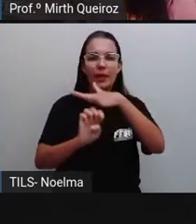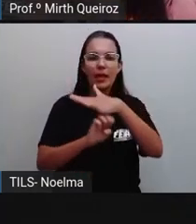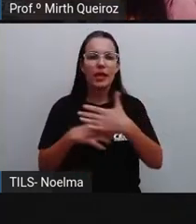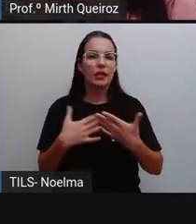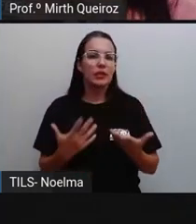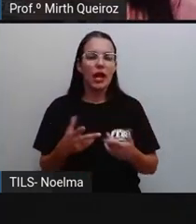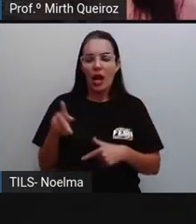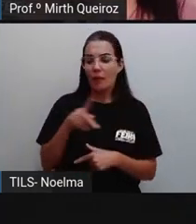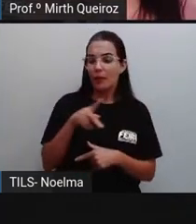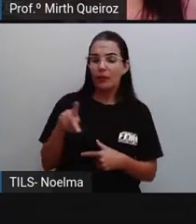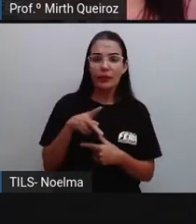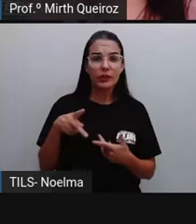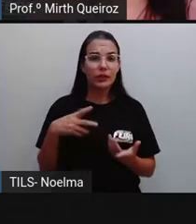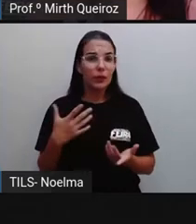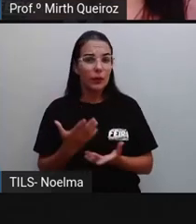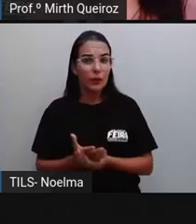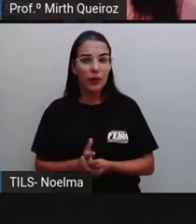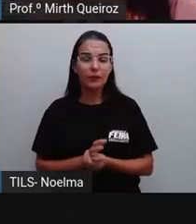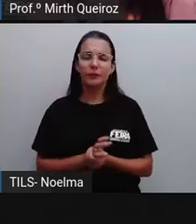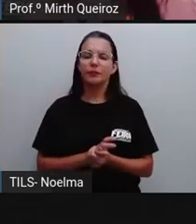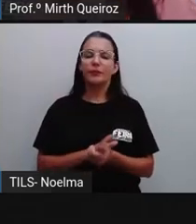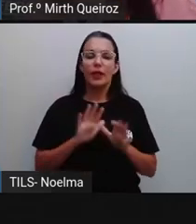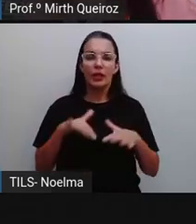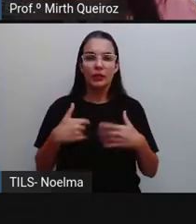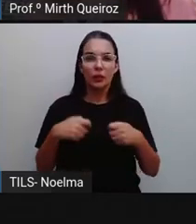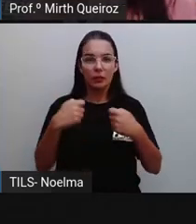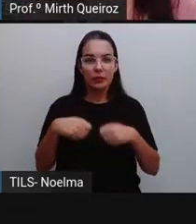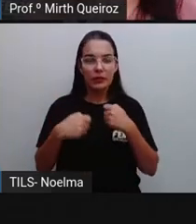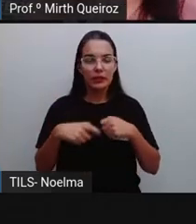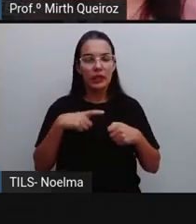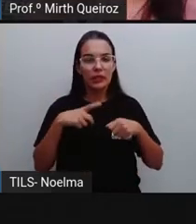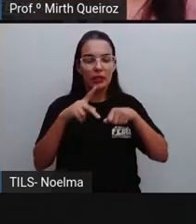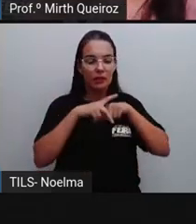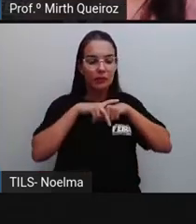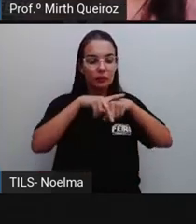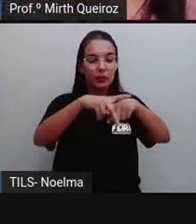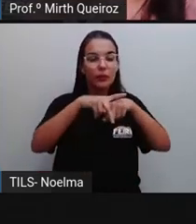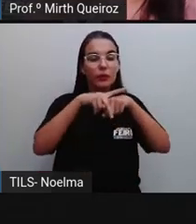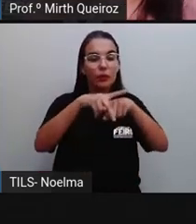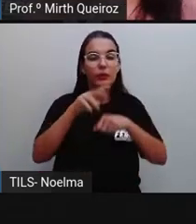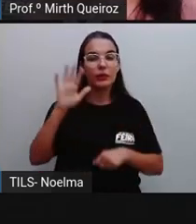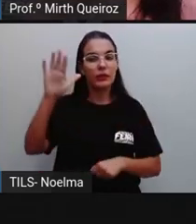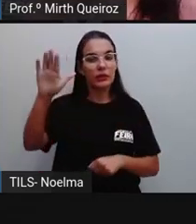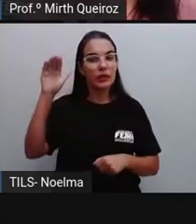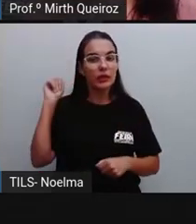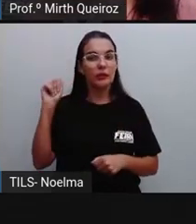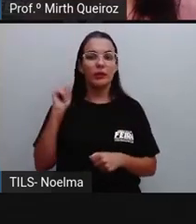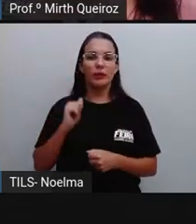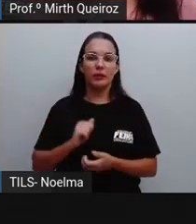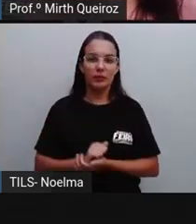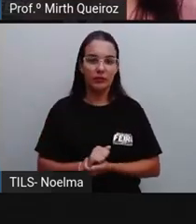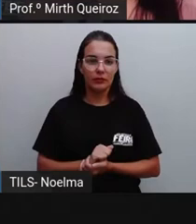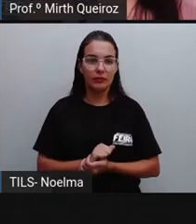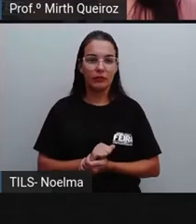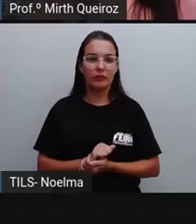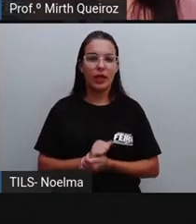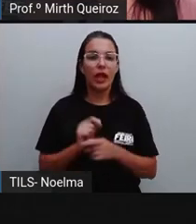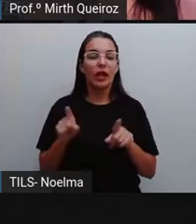ou com a professora, como a gente utilizou lá, apresada, professora pulando de tal. Nós vamos precisar também